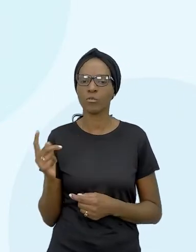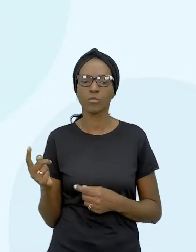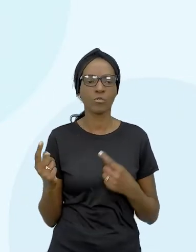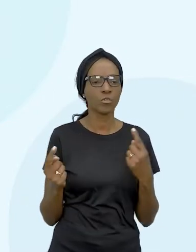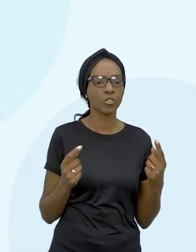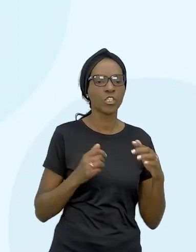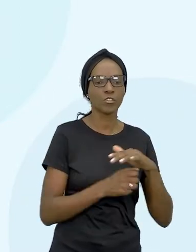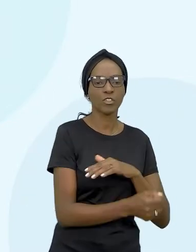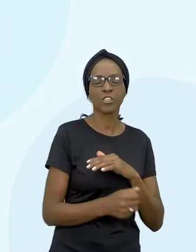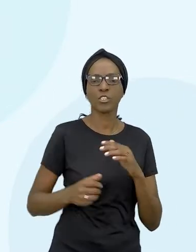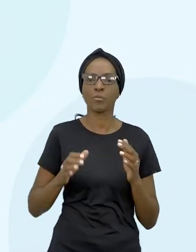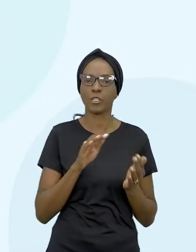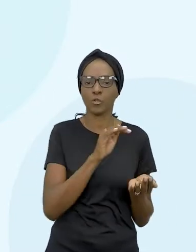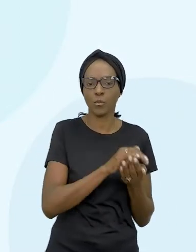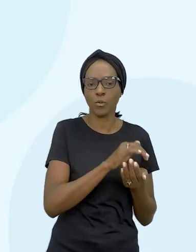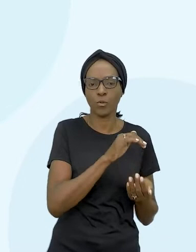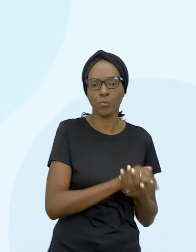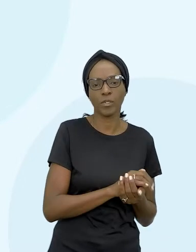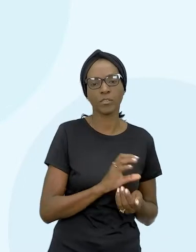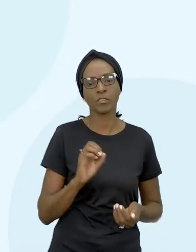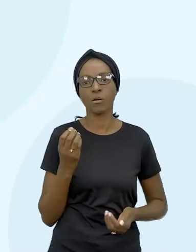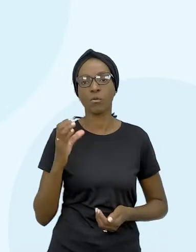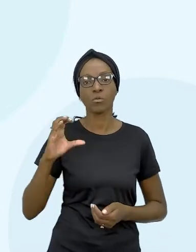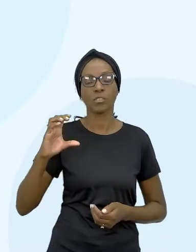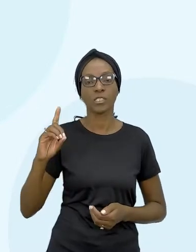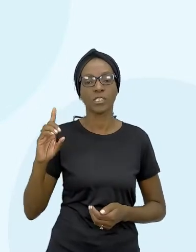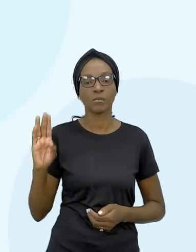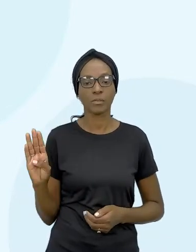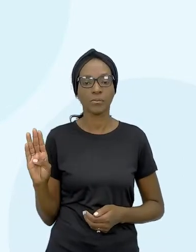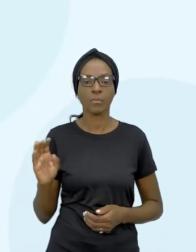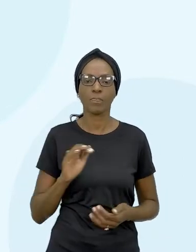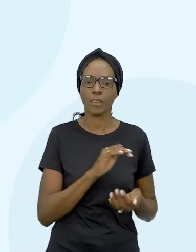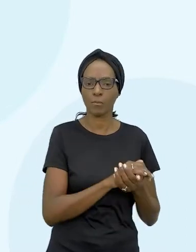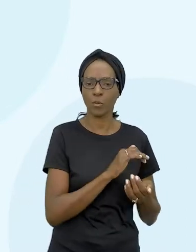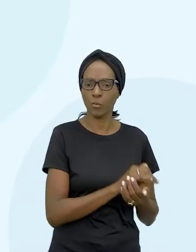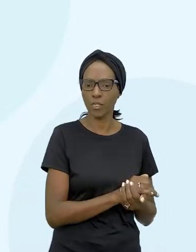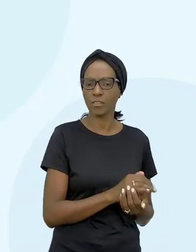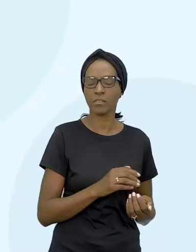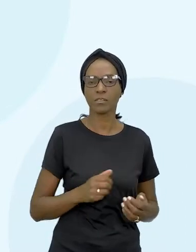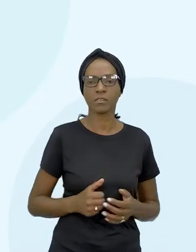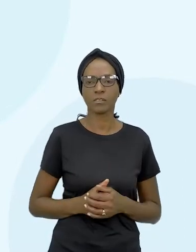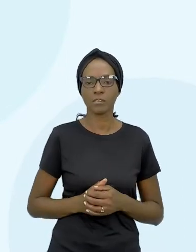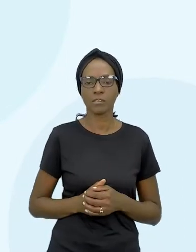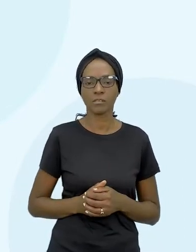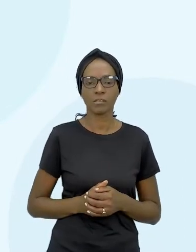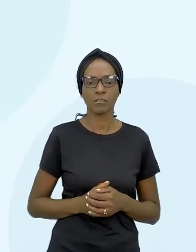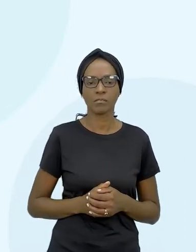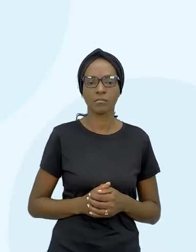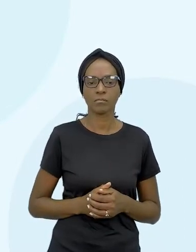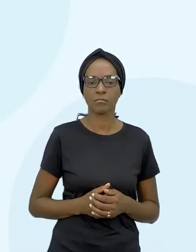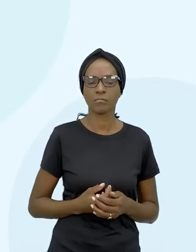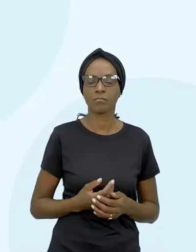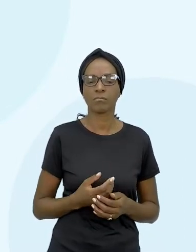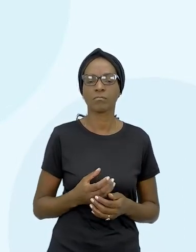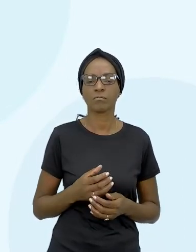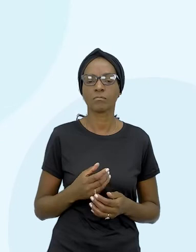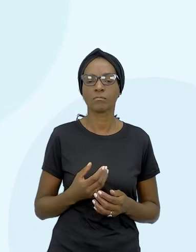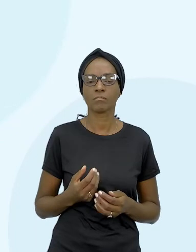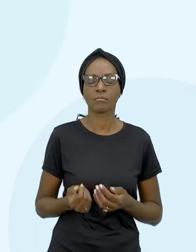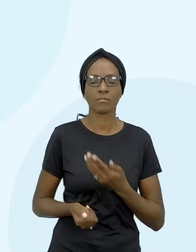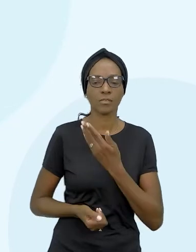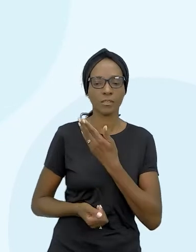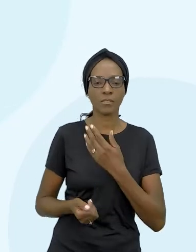poupança e CDB poupança tá aqui e CDB